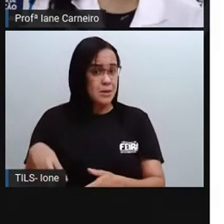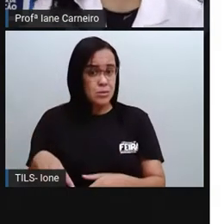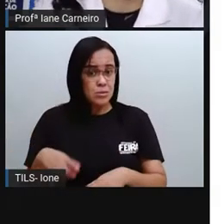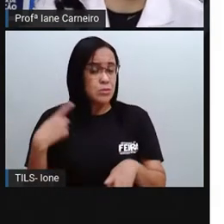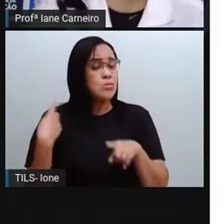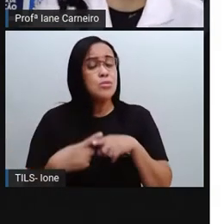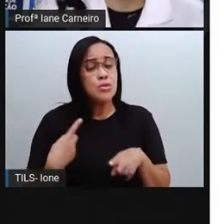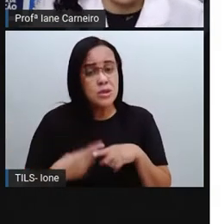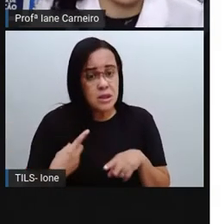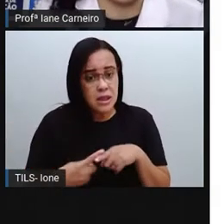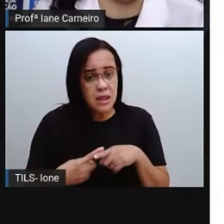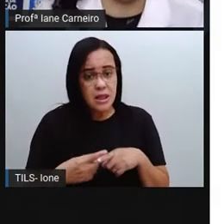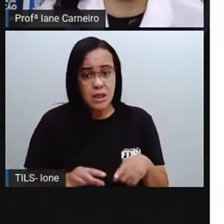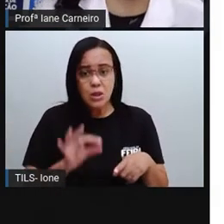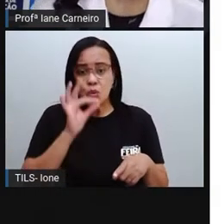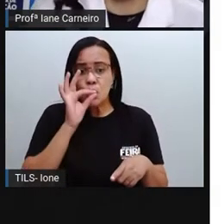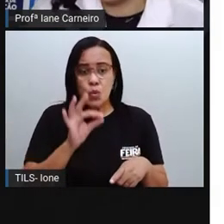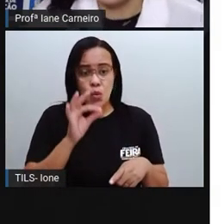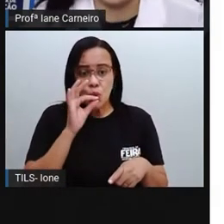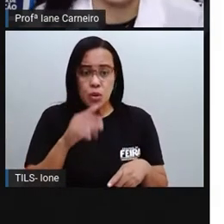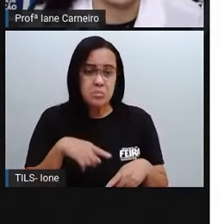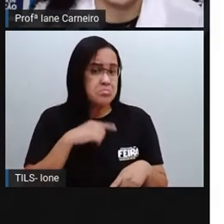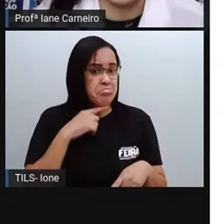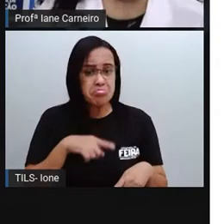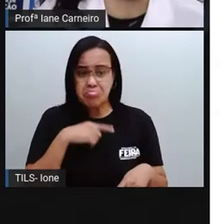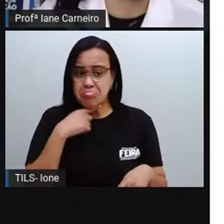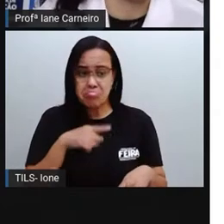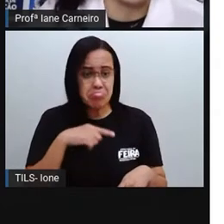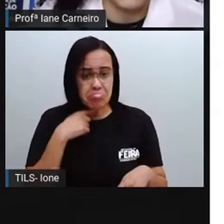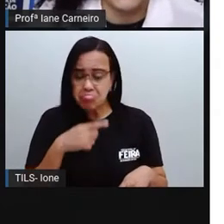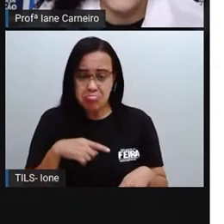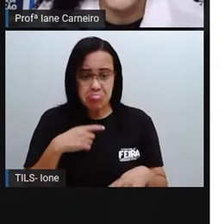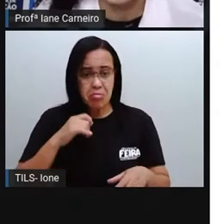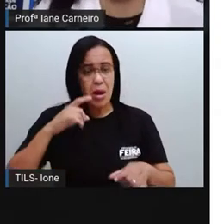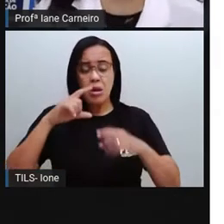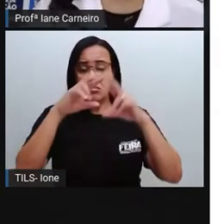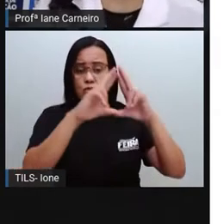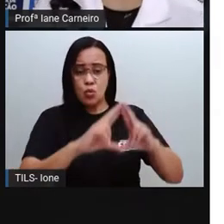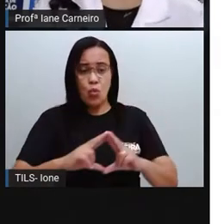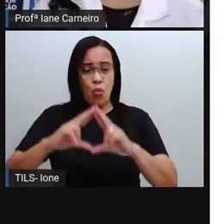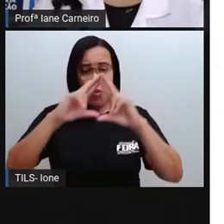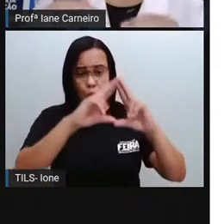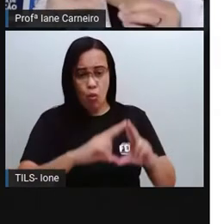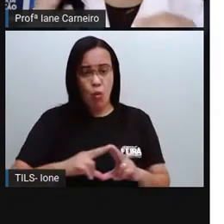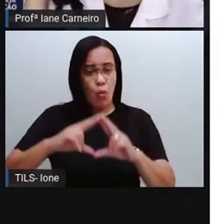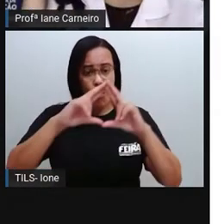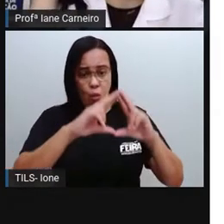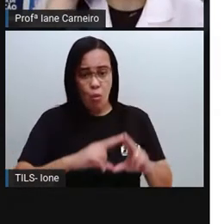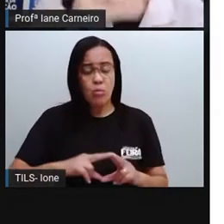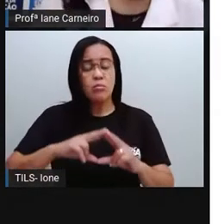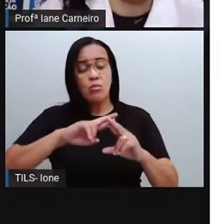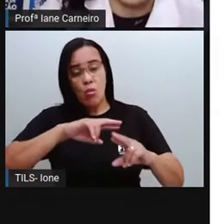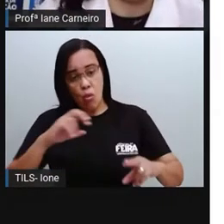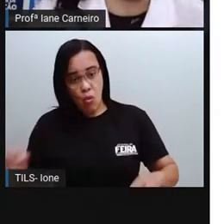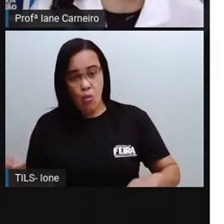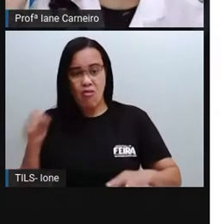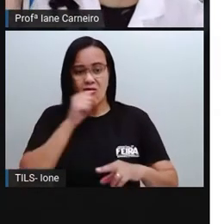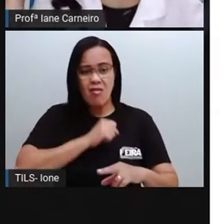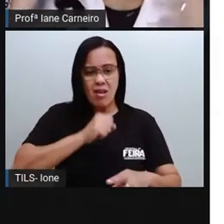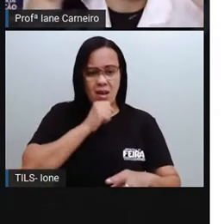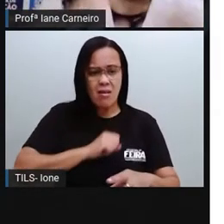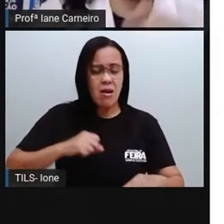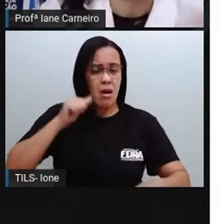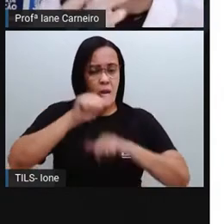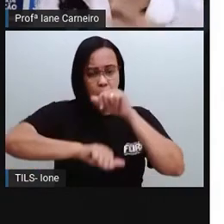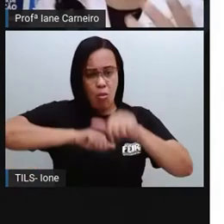ser levado para reciclagem, porque ele é muito fino, muito pequeno, ele é muito fino, ele pode cair do saco, pode